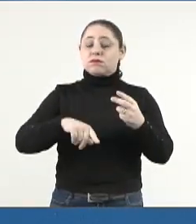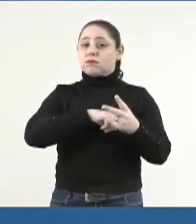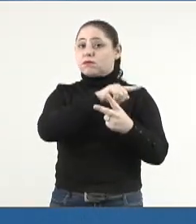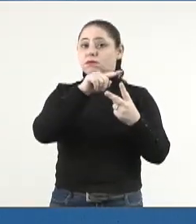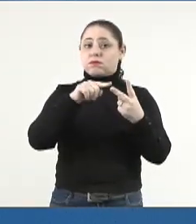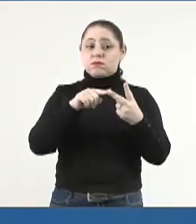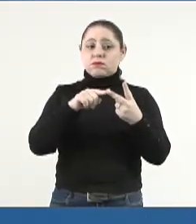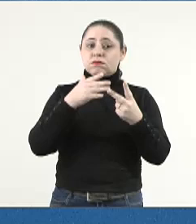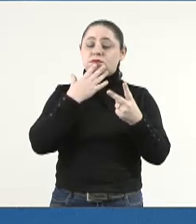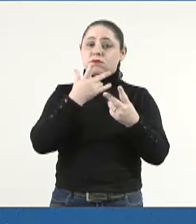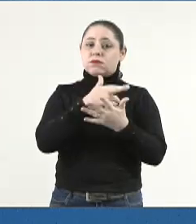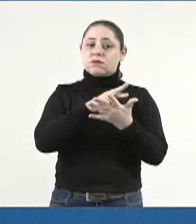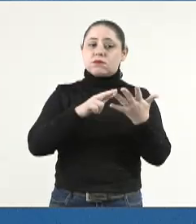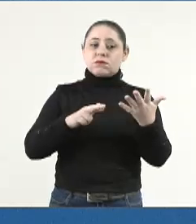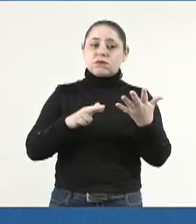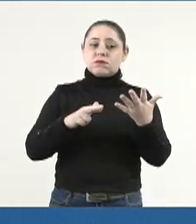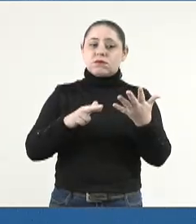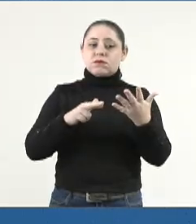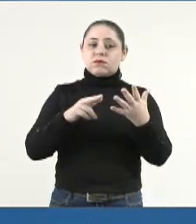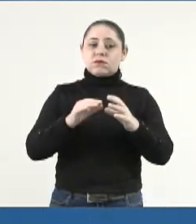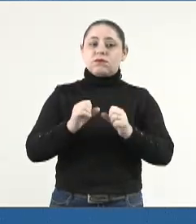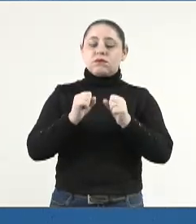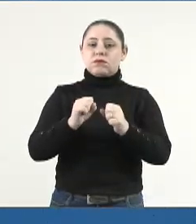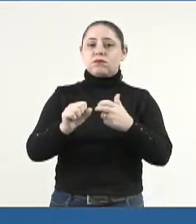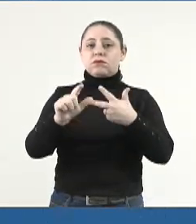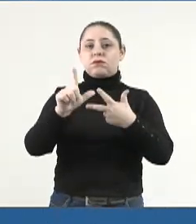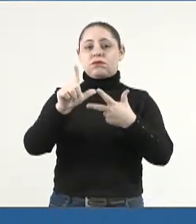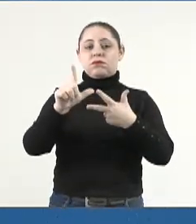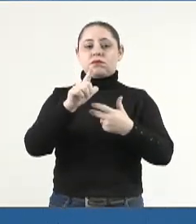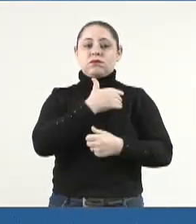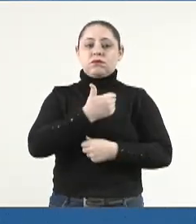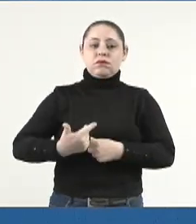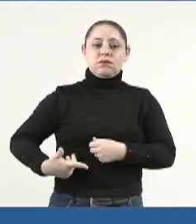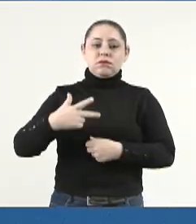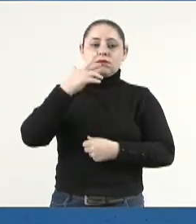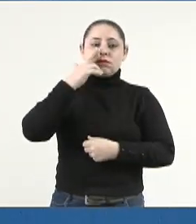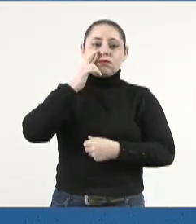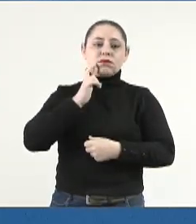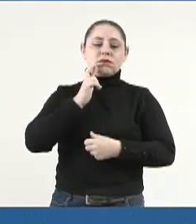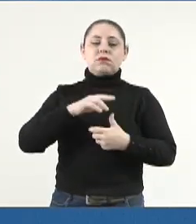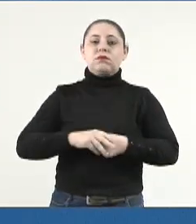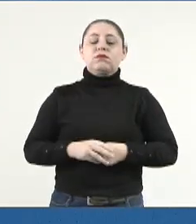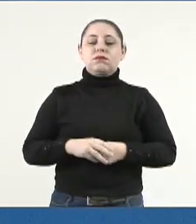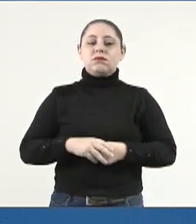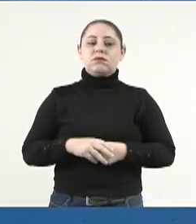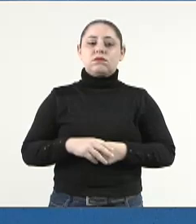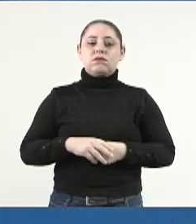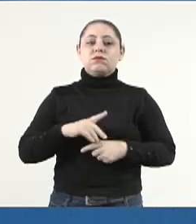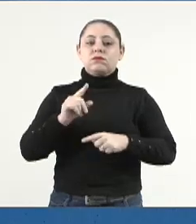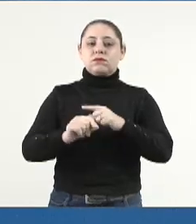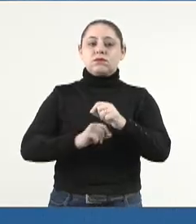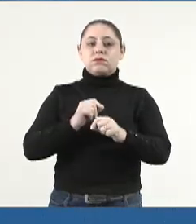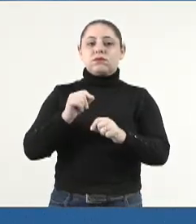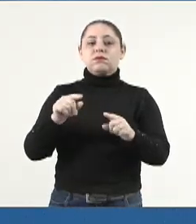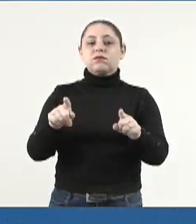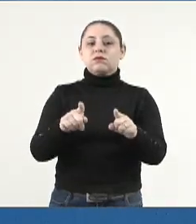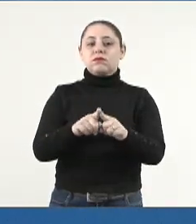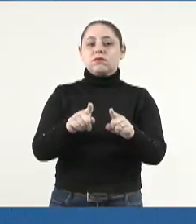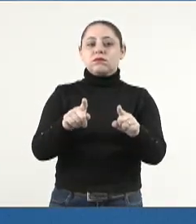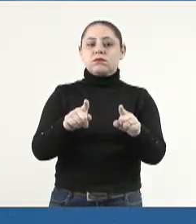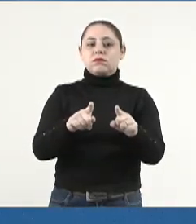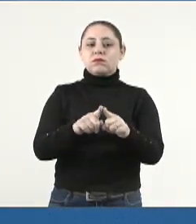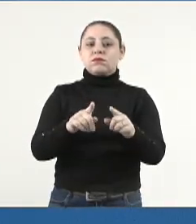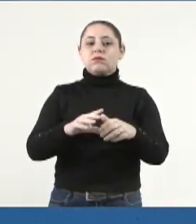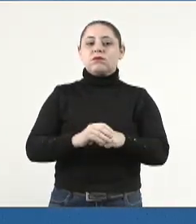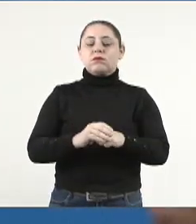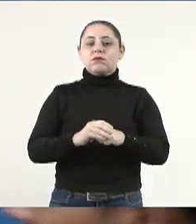Segundo, requerimento deste poder, excelentíssimo senhor governador de Estado, Eduardo Correia Riedel, concópio